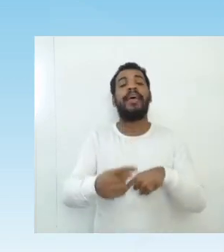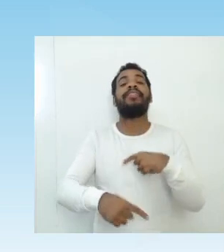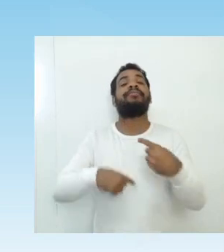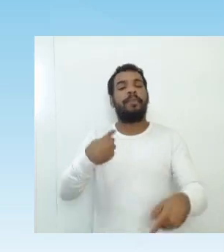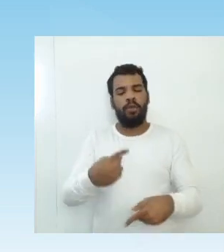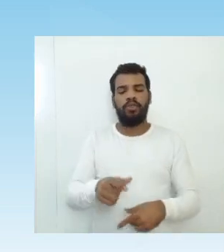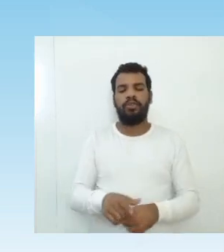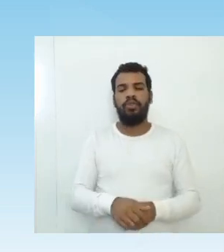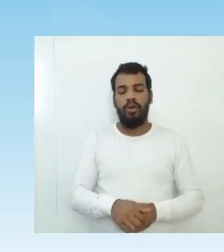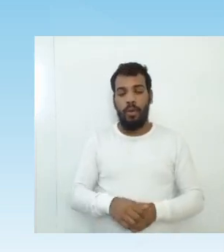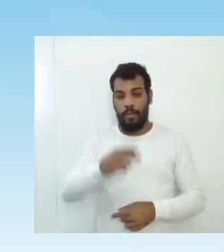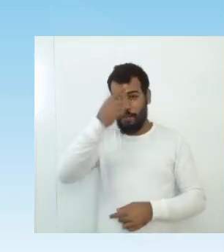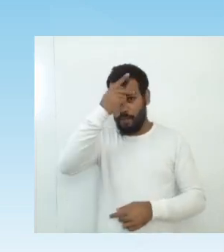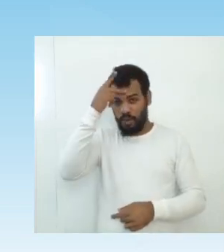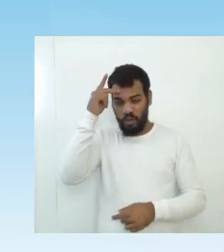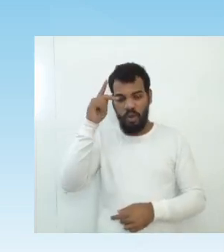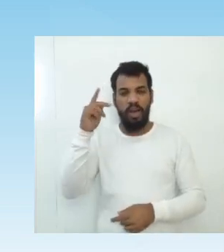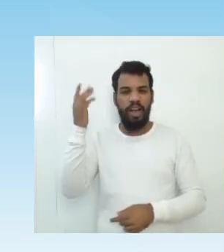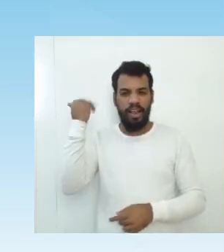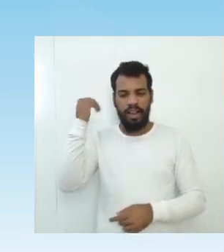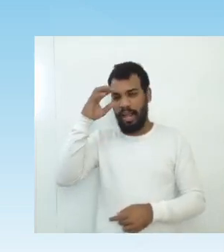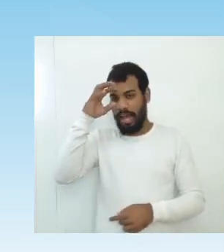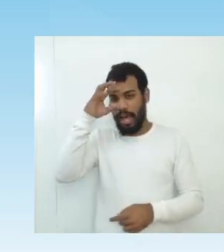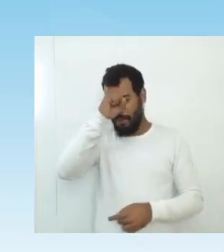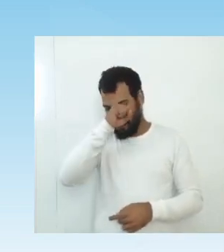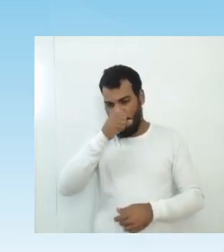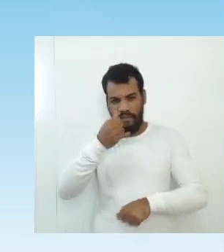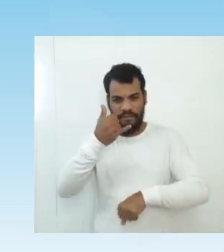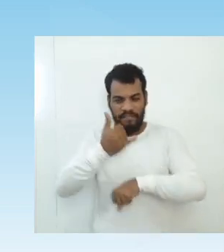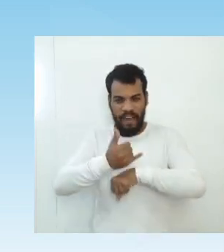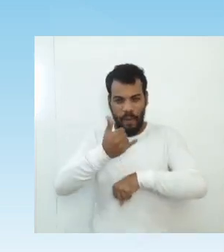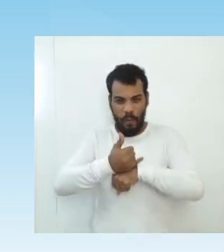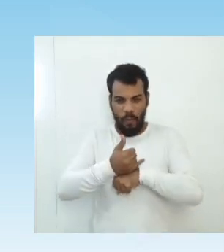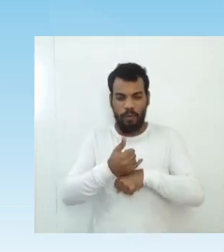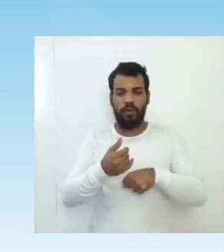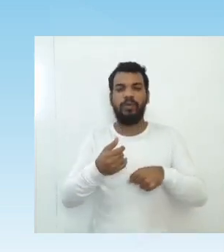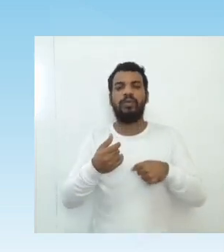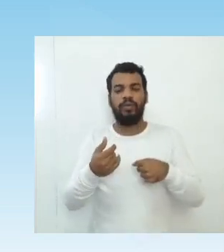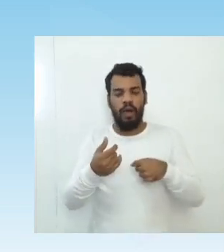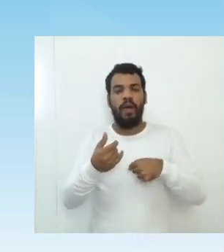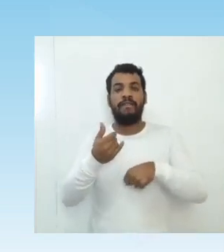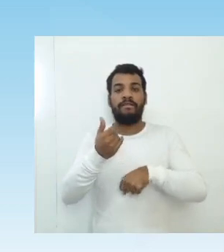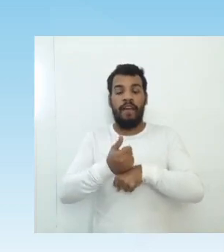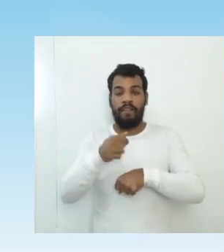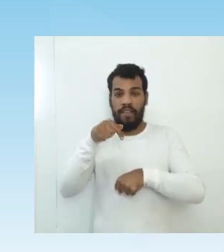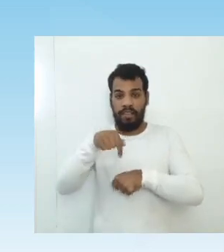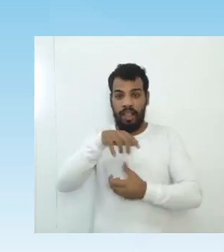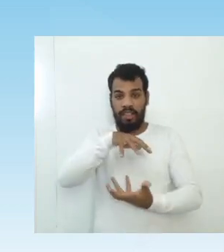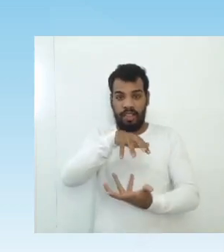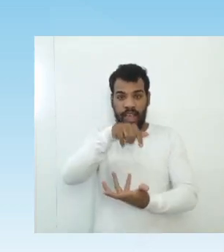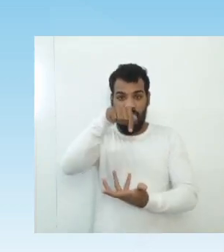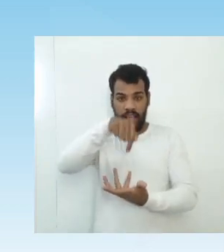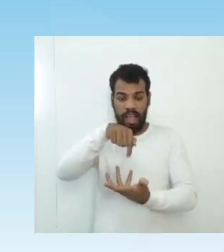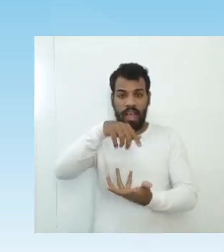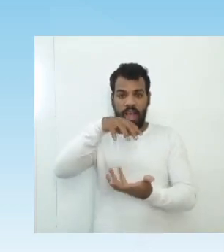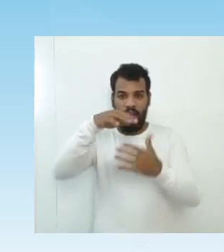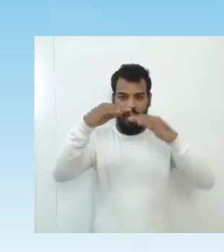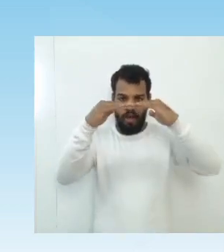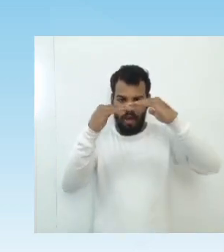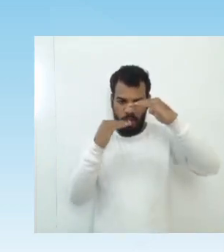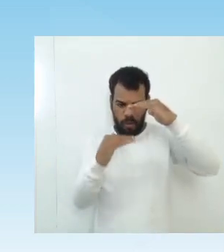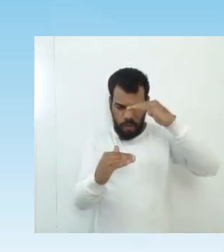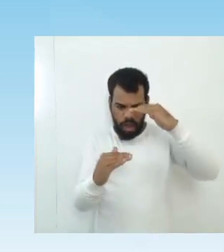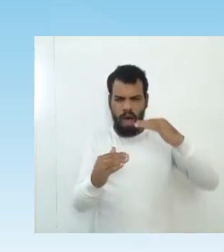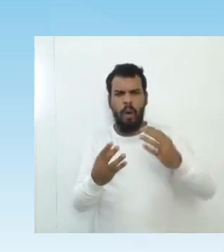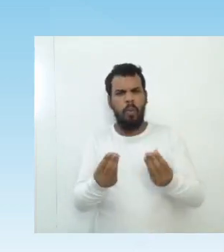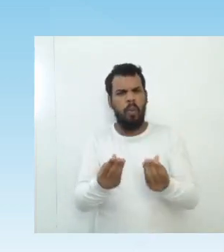dominou a fusão do ferro, que é um elemento muito abundante na croxa terrestre. A utilização